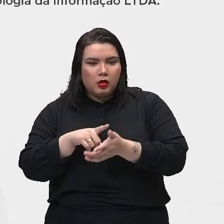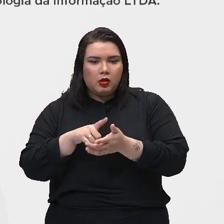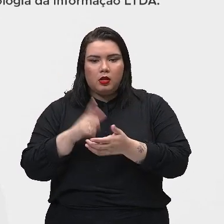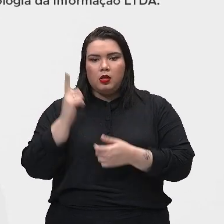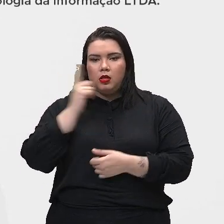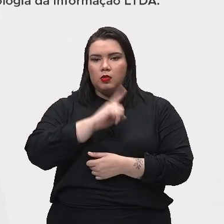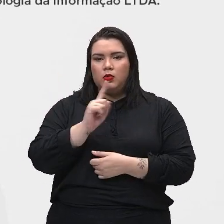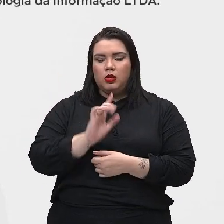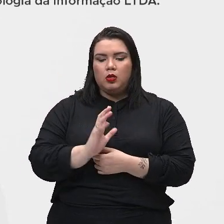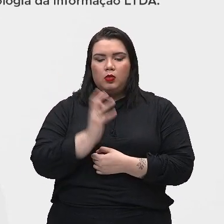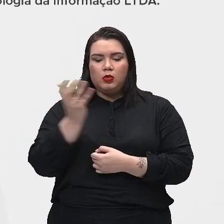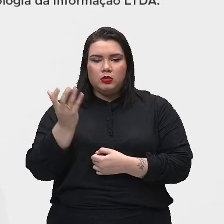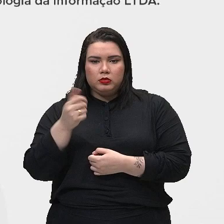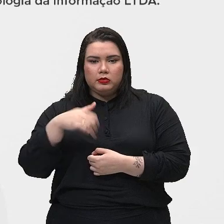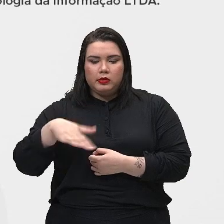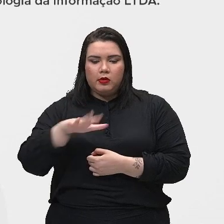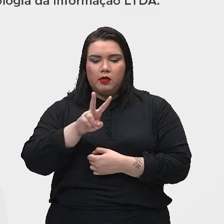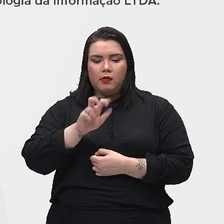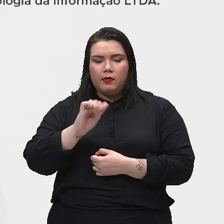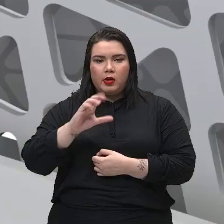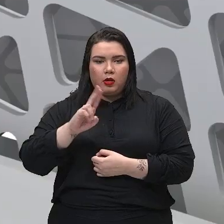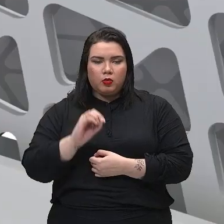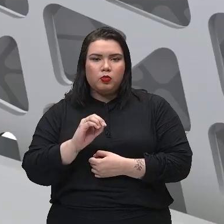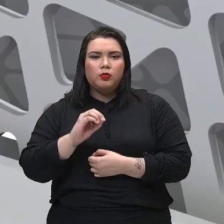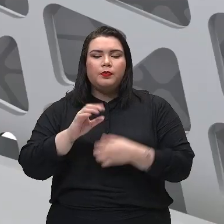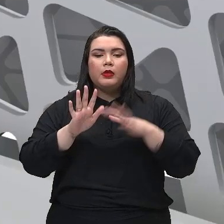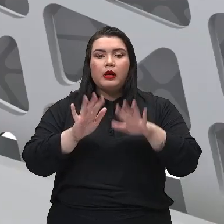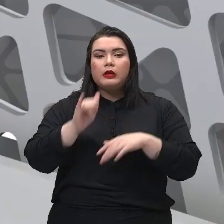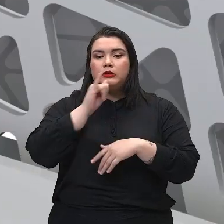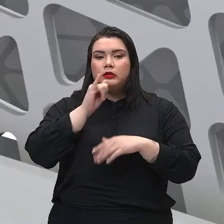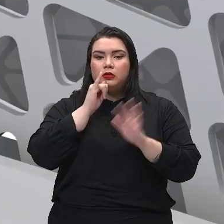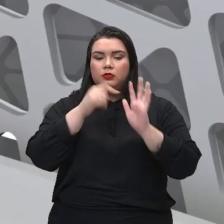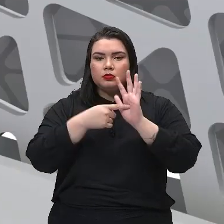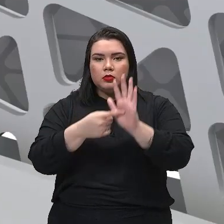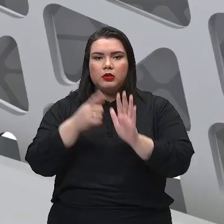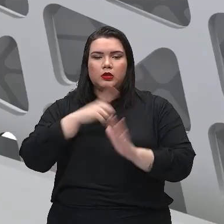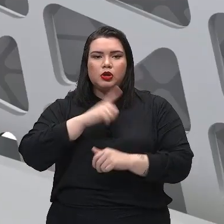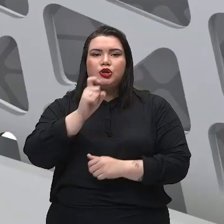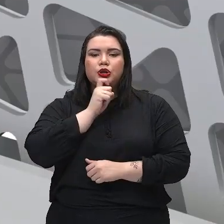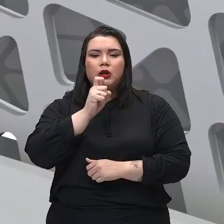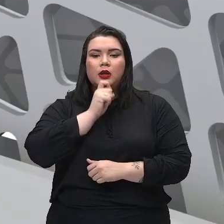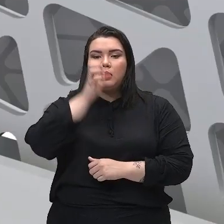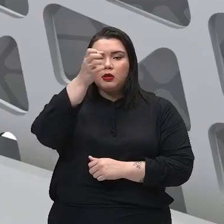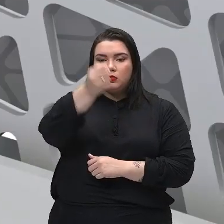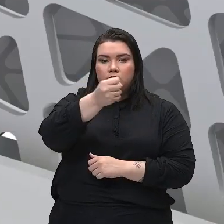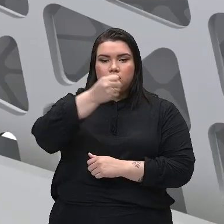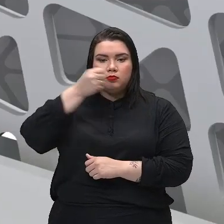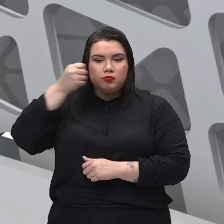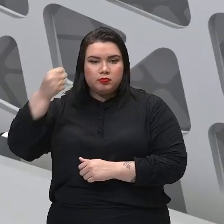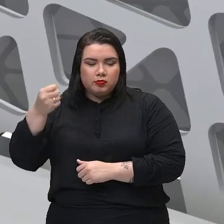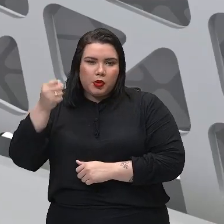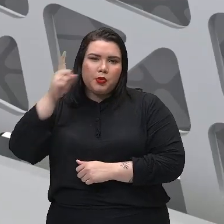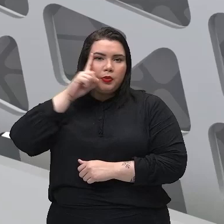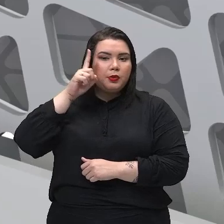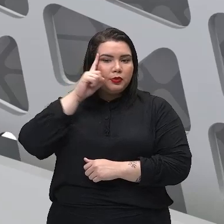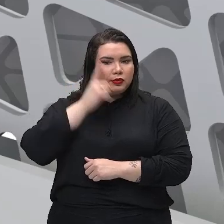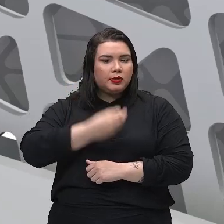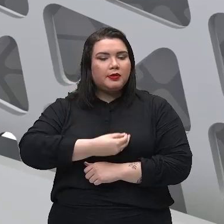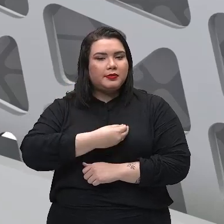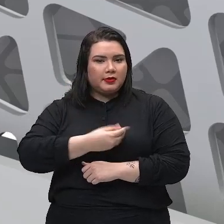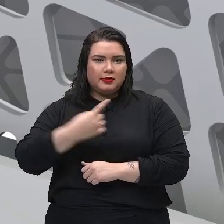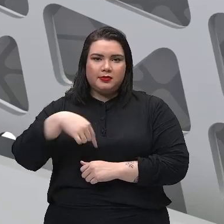vácuo. Nesse exemplo aí da convecção térmica, nós temos uma geladeira, muito presente no nosso dia a dia,